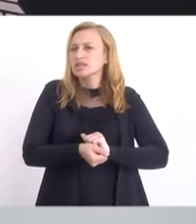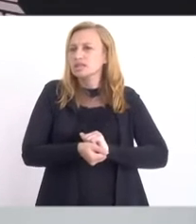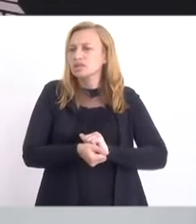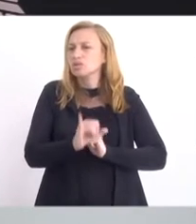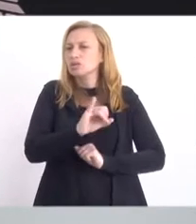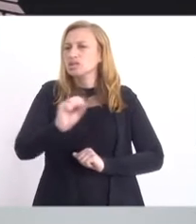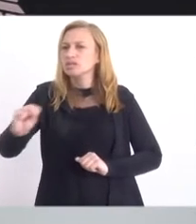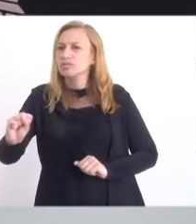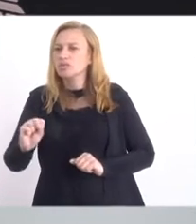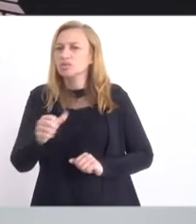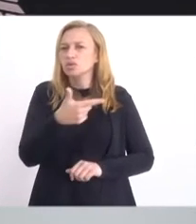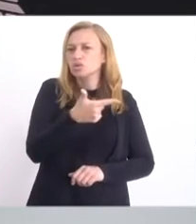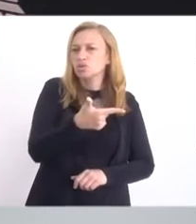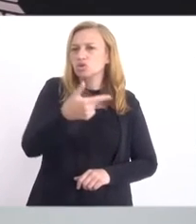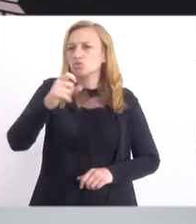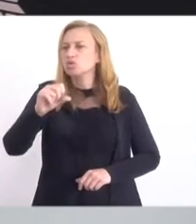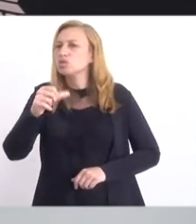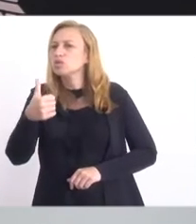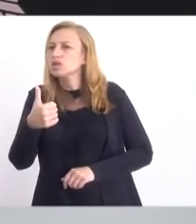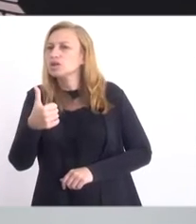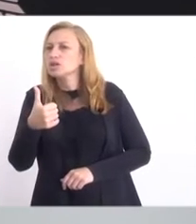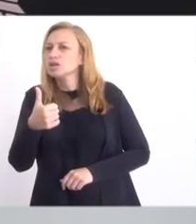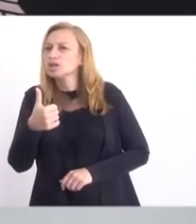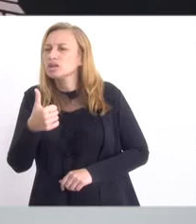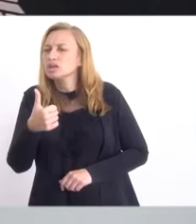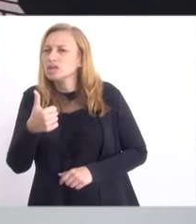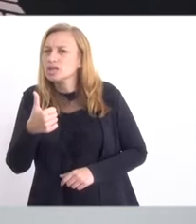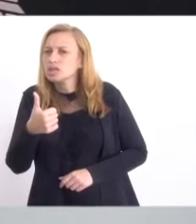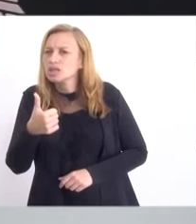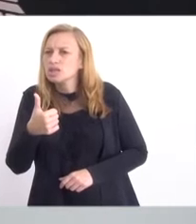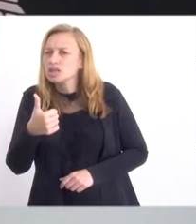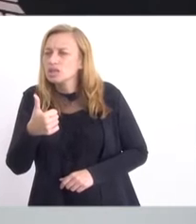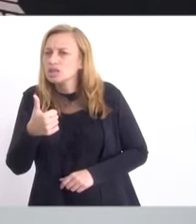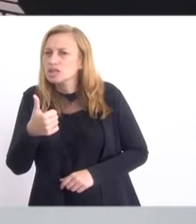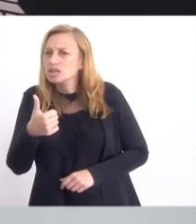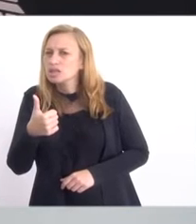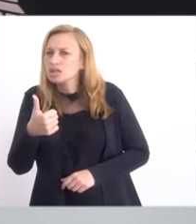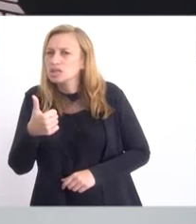2017.